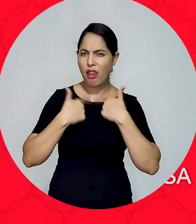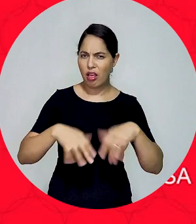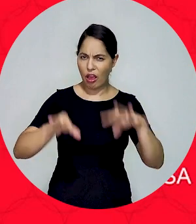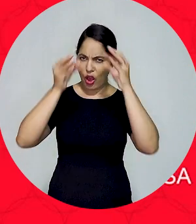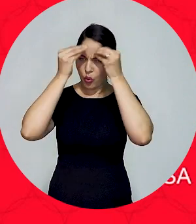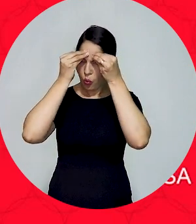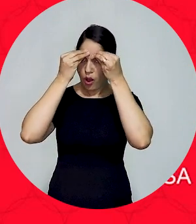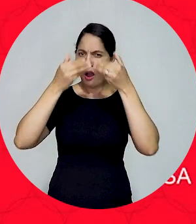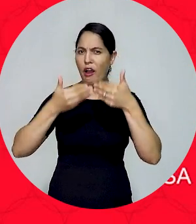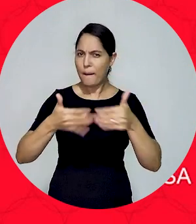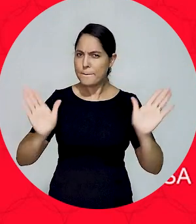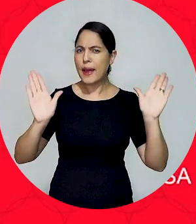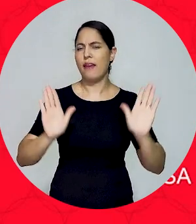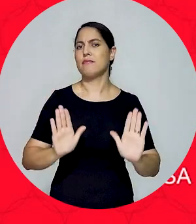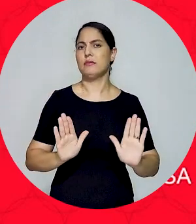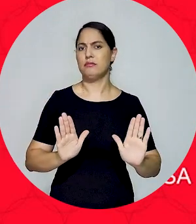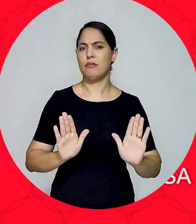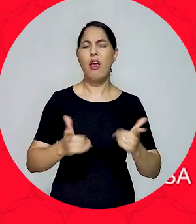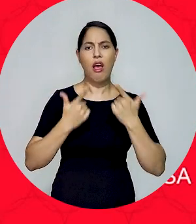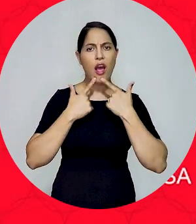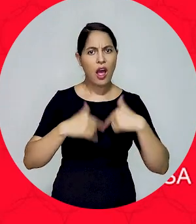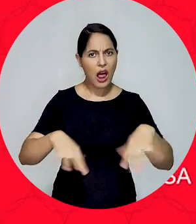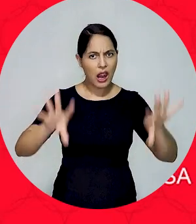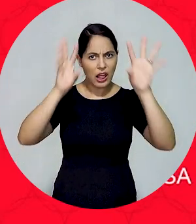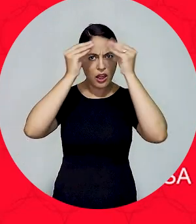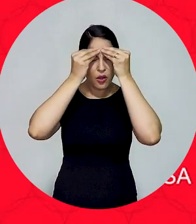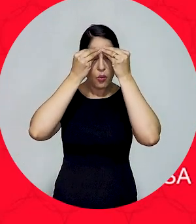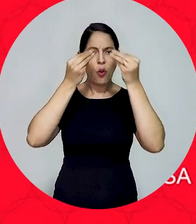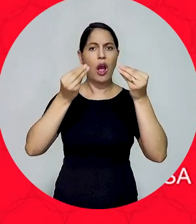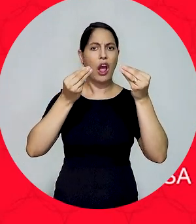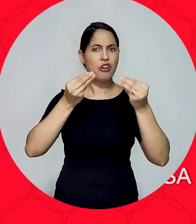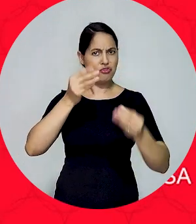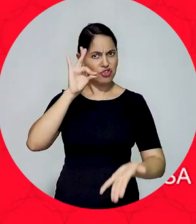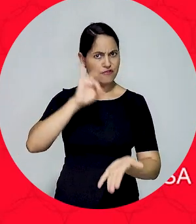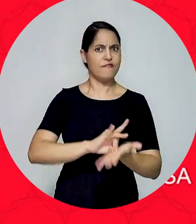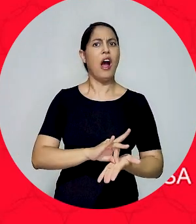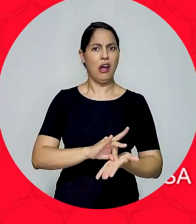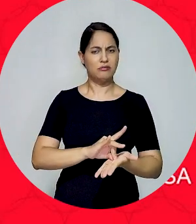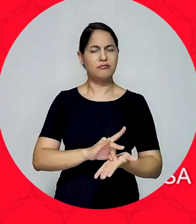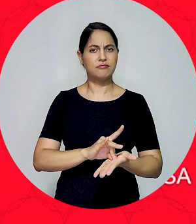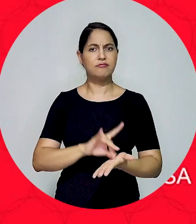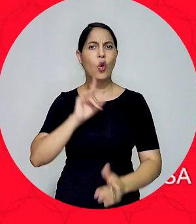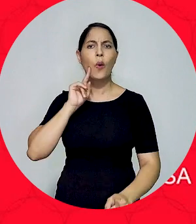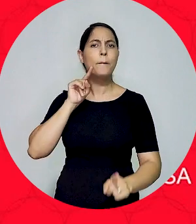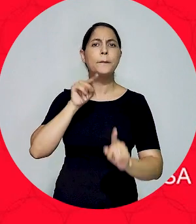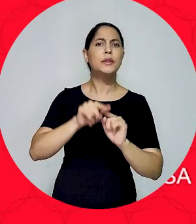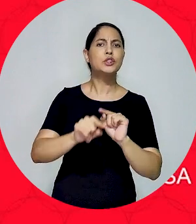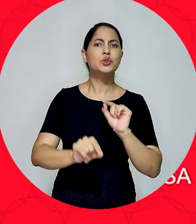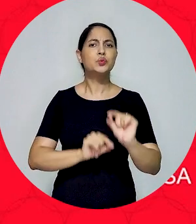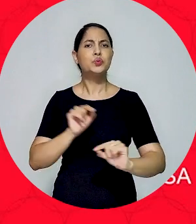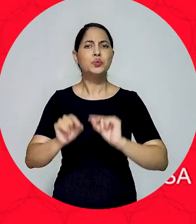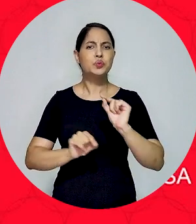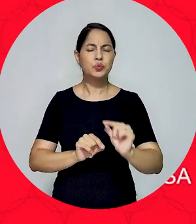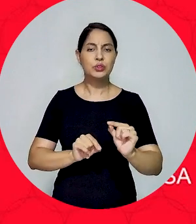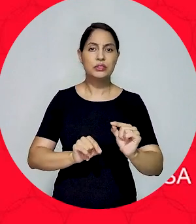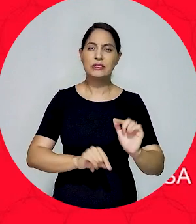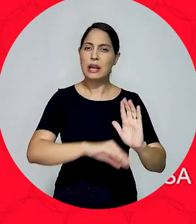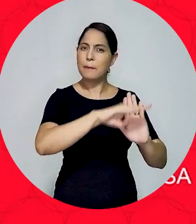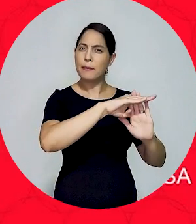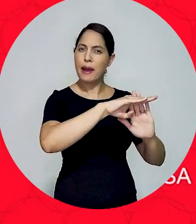se serve de uma linguagem aberta, que se serve de uma linguagem propositadamente aberta, justamente para viabilizar